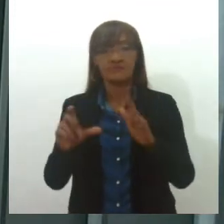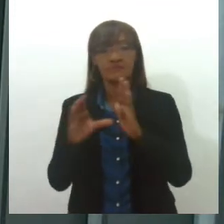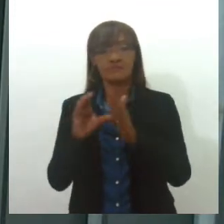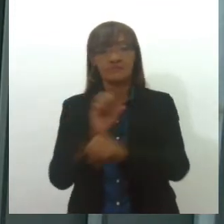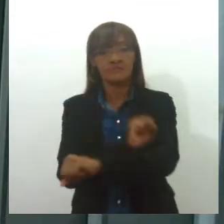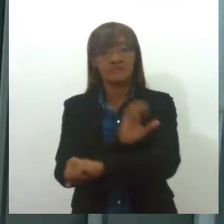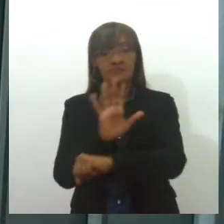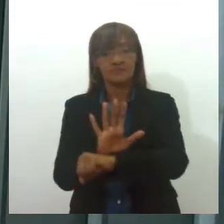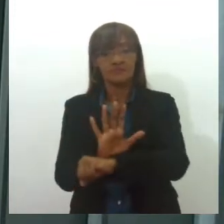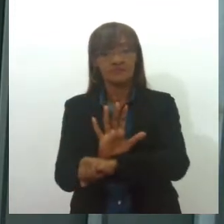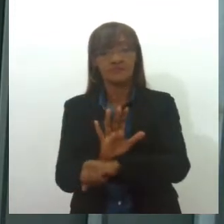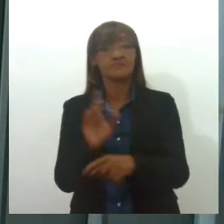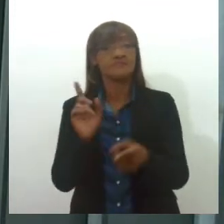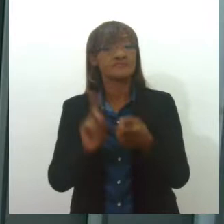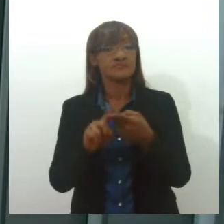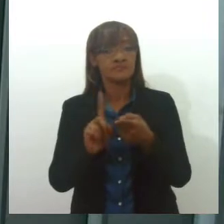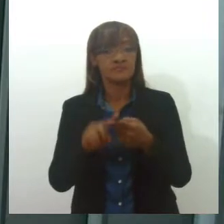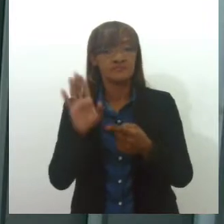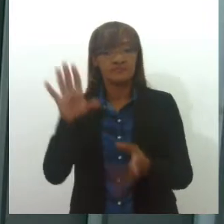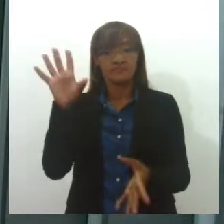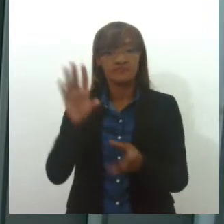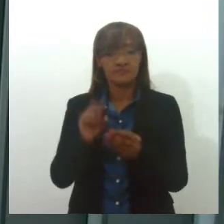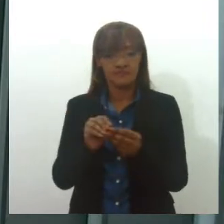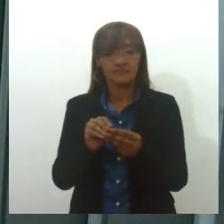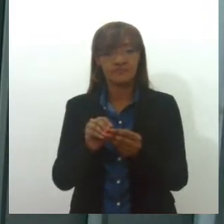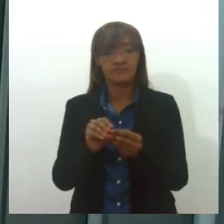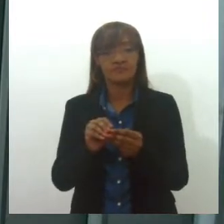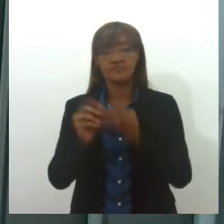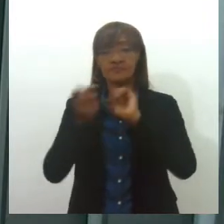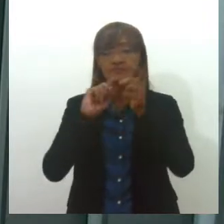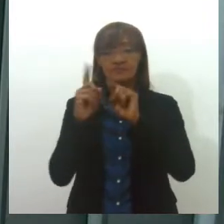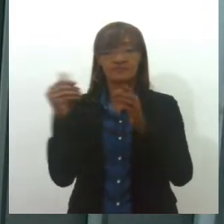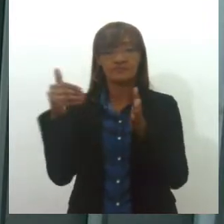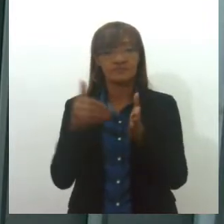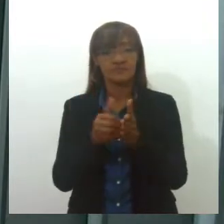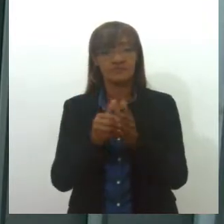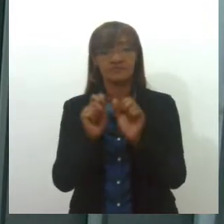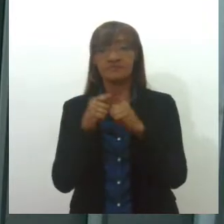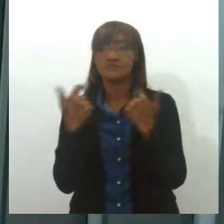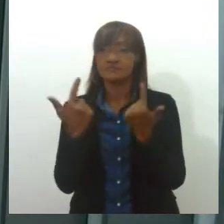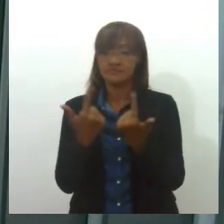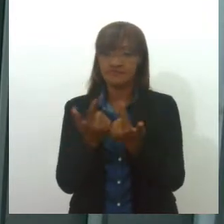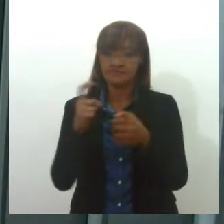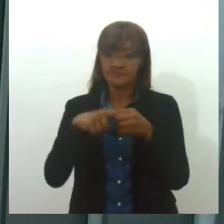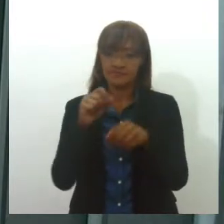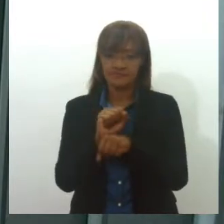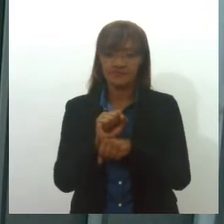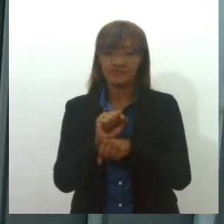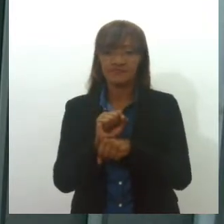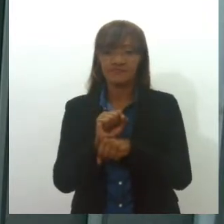Coqueiros. E ainda, um resumo das últimas sessões plenárias na Alésia. A gente volta já.